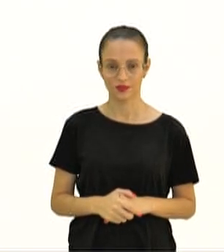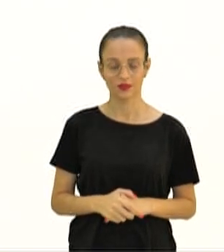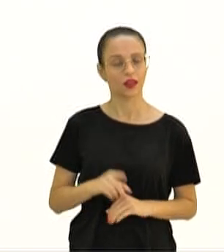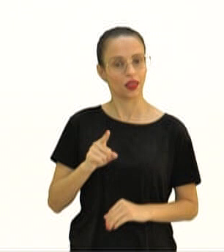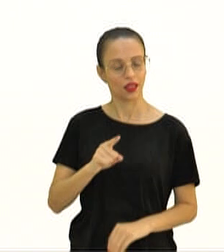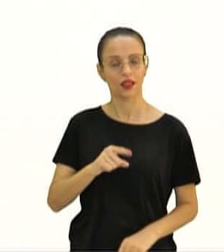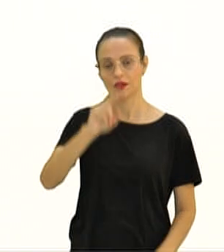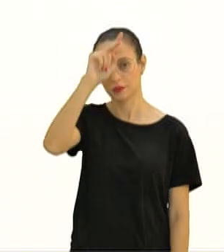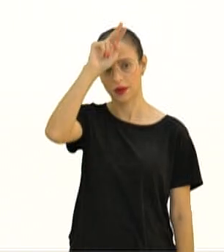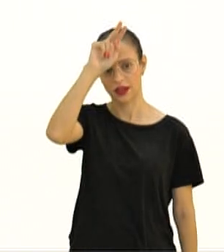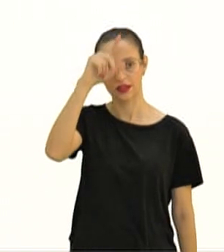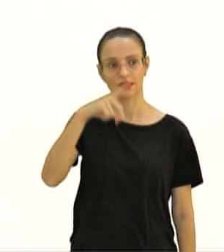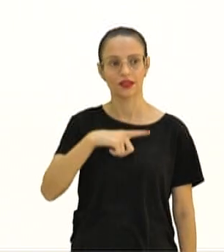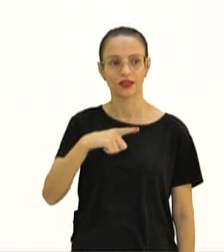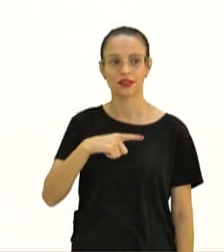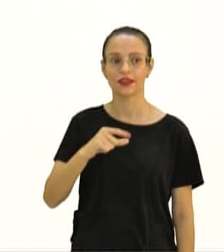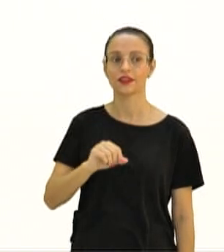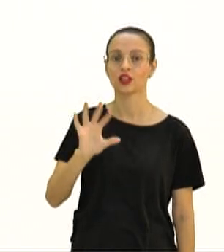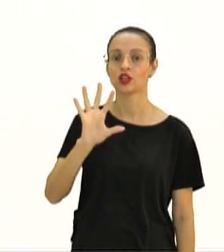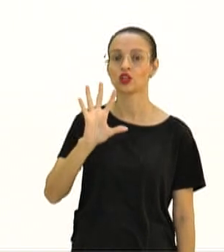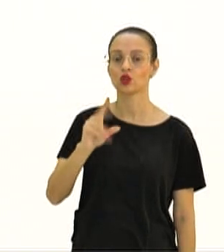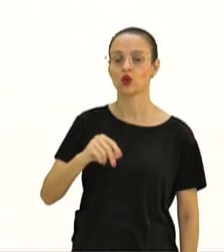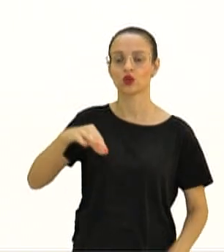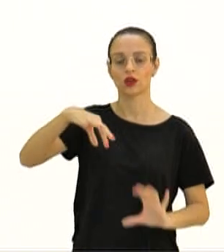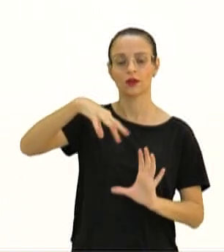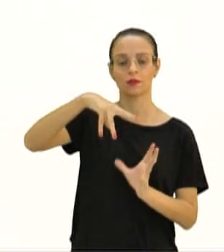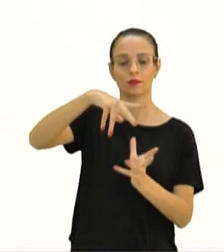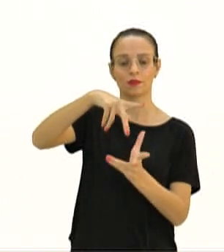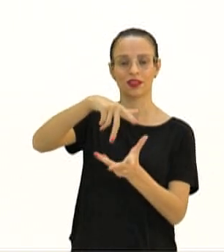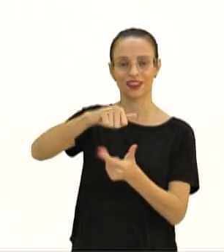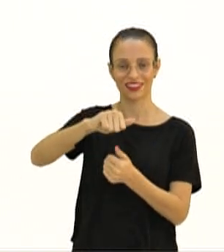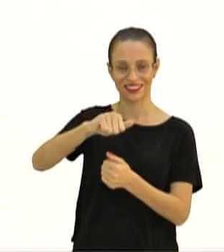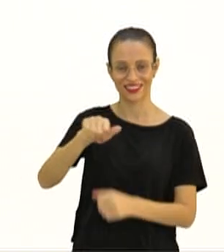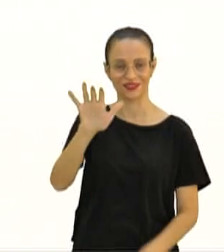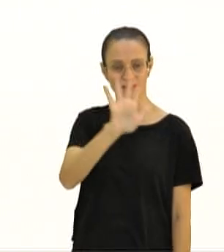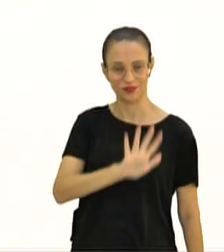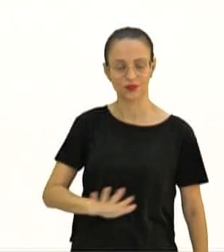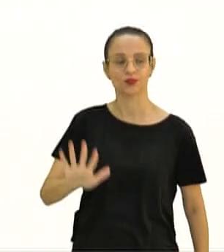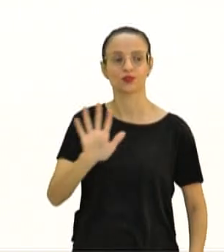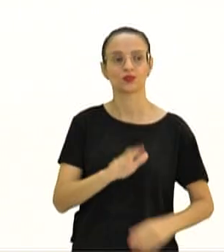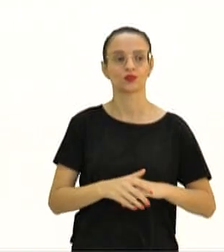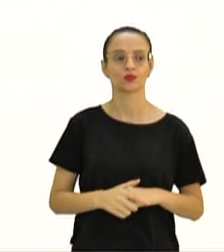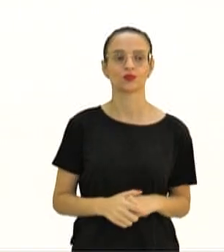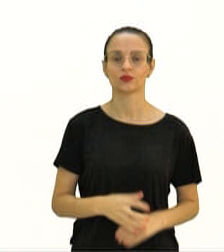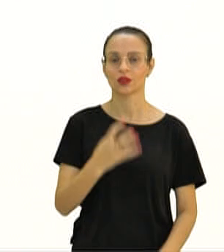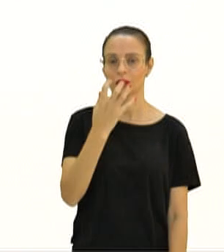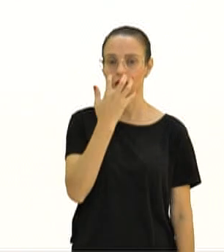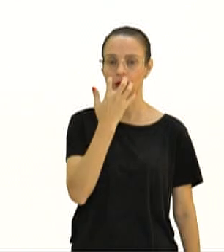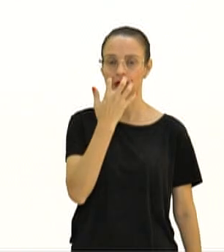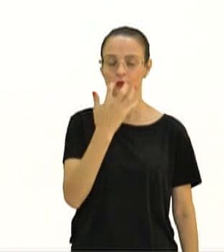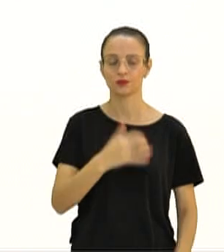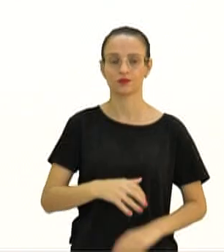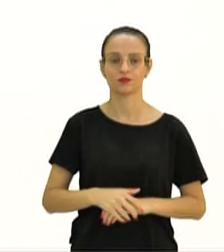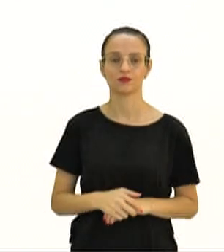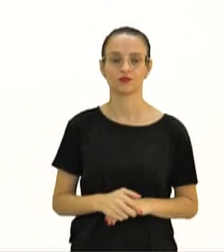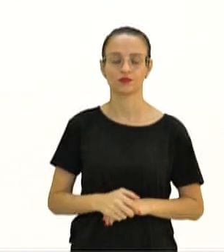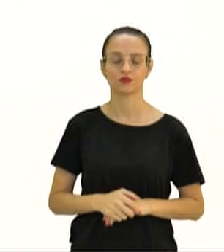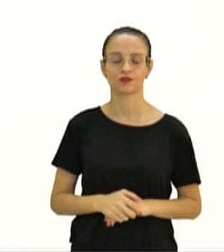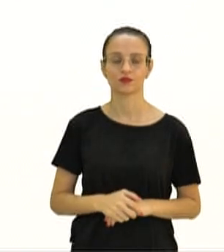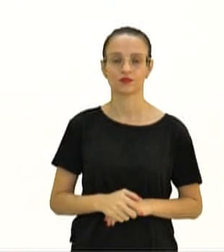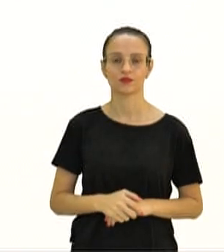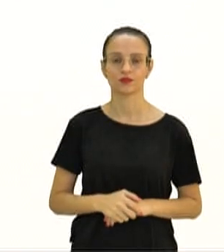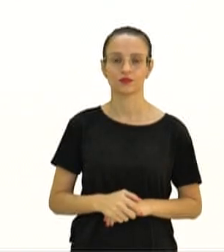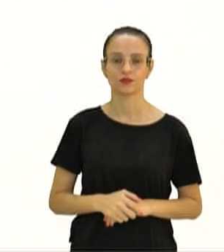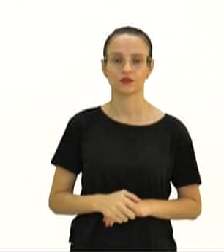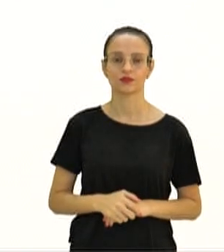vivo que tem em todo o planeta. Por isso que eu chamo de periplaneta o nome do gênero. Cachorro. Aqui, pessoal, nós